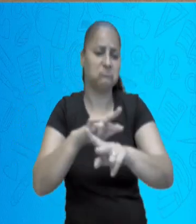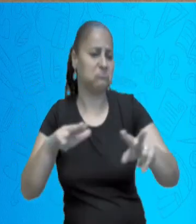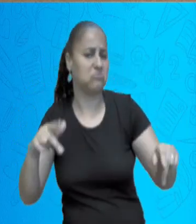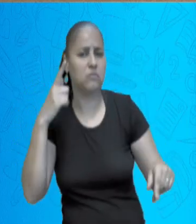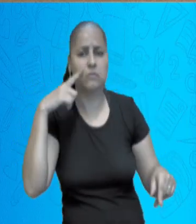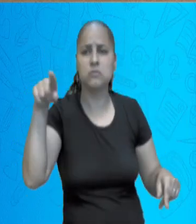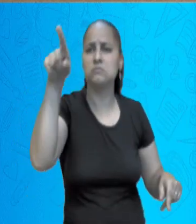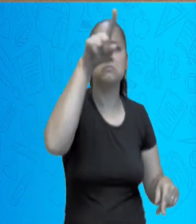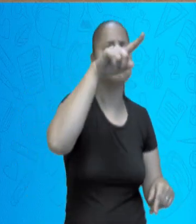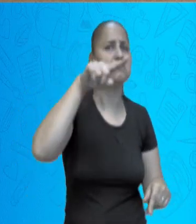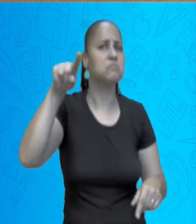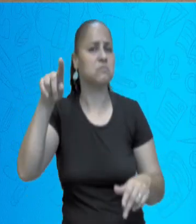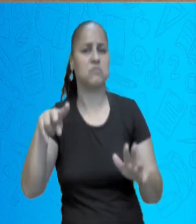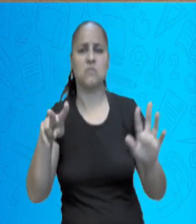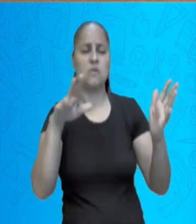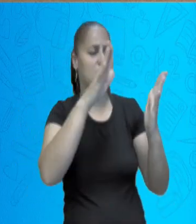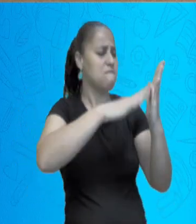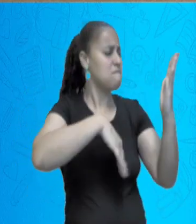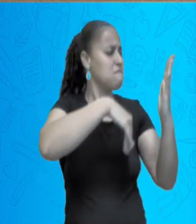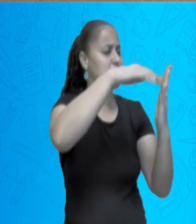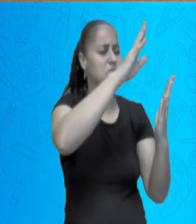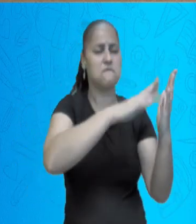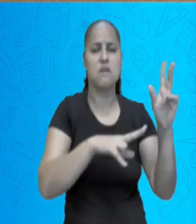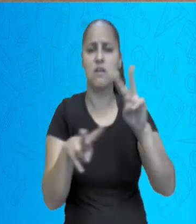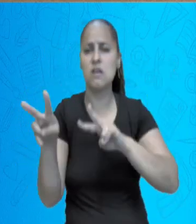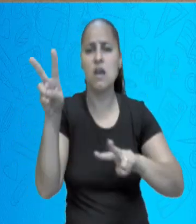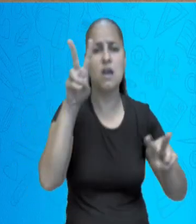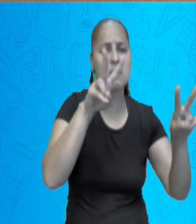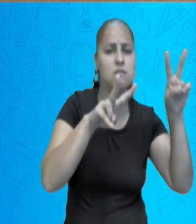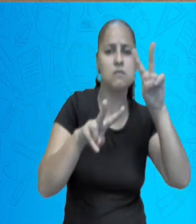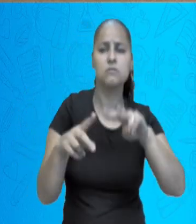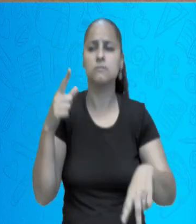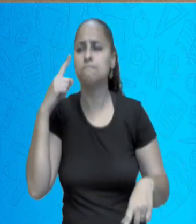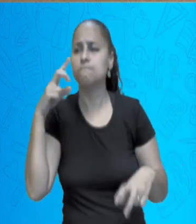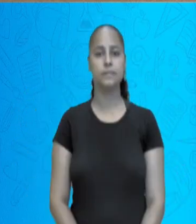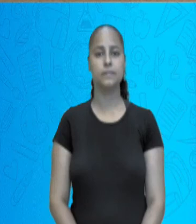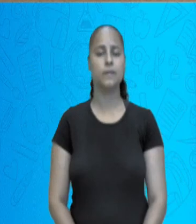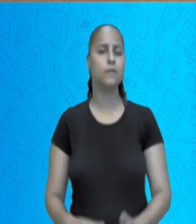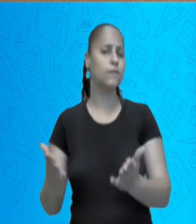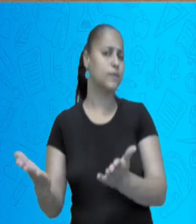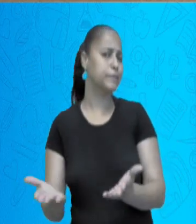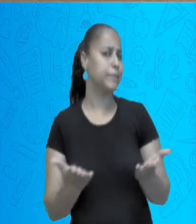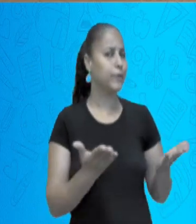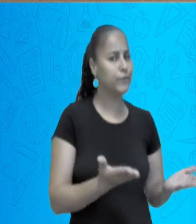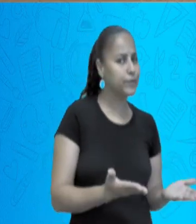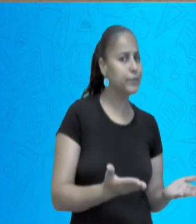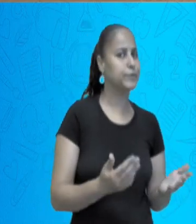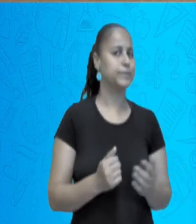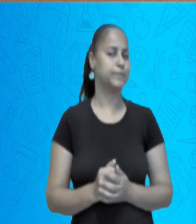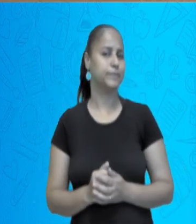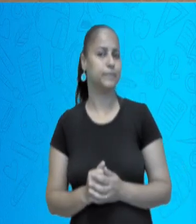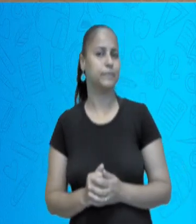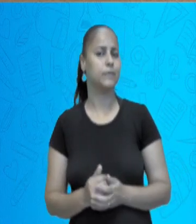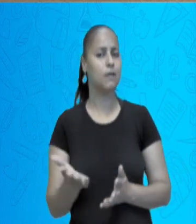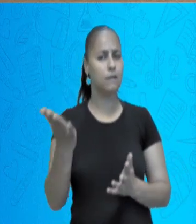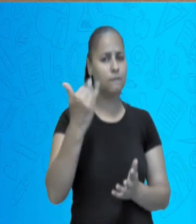de arte, arte urbana dentro da nossa cidade, não deixe de apreciar. E eu te faço também um convite,